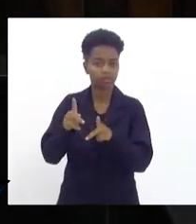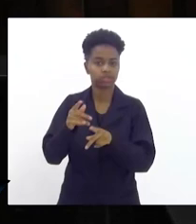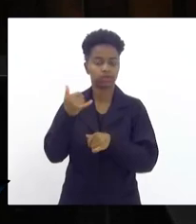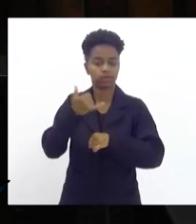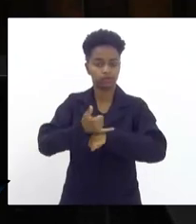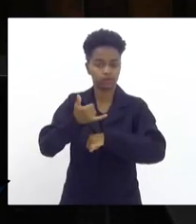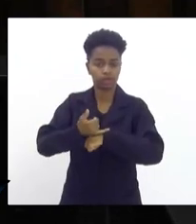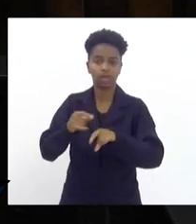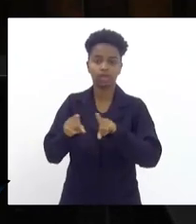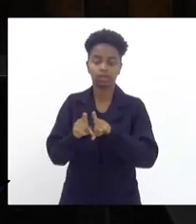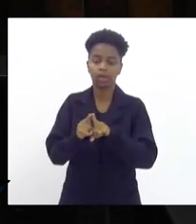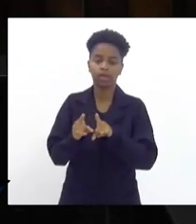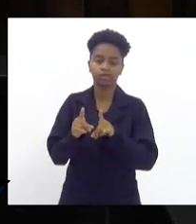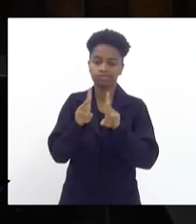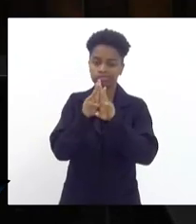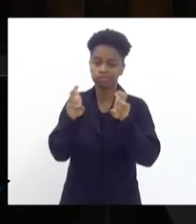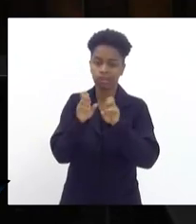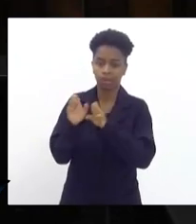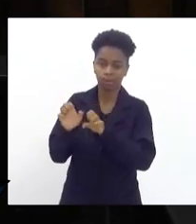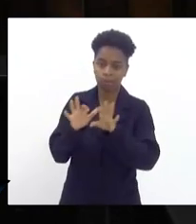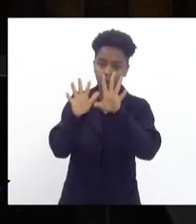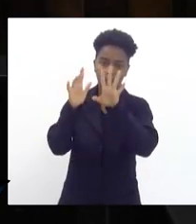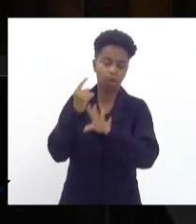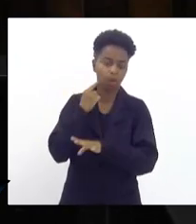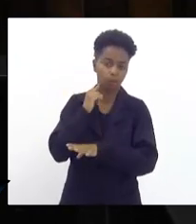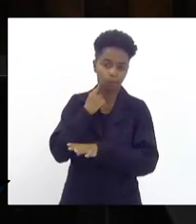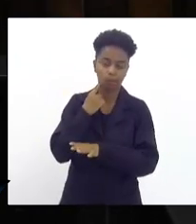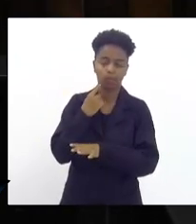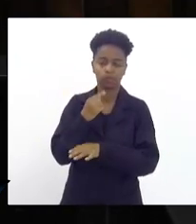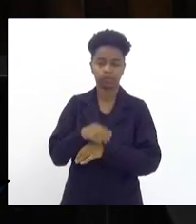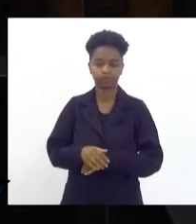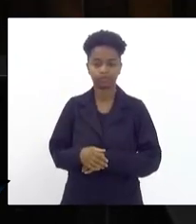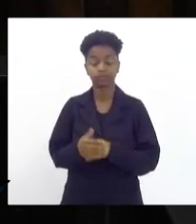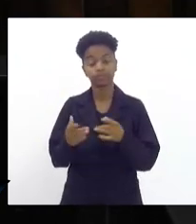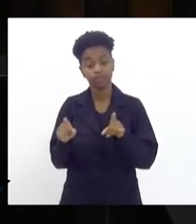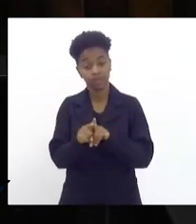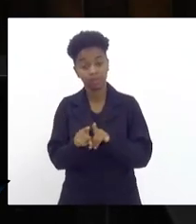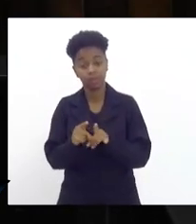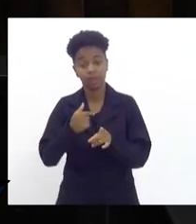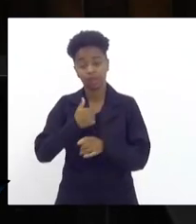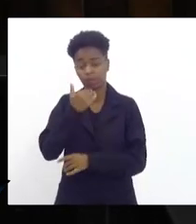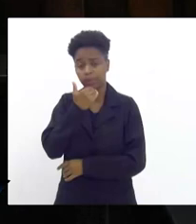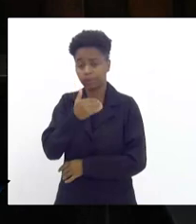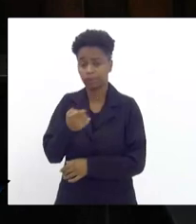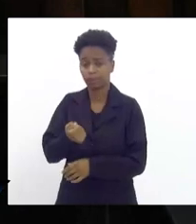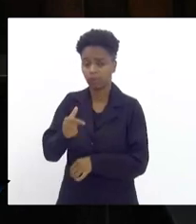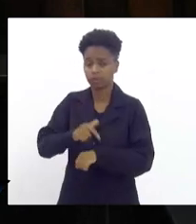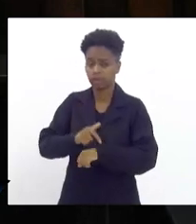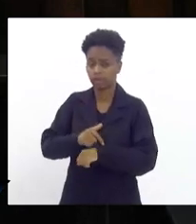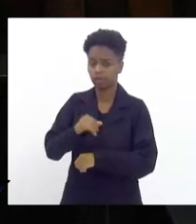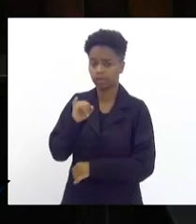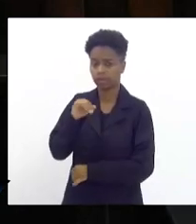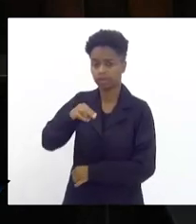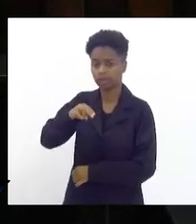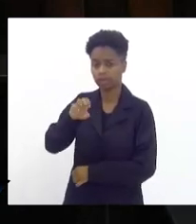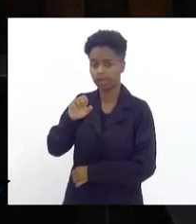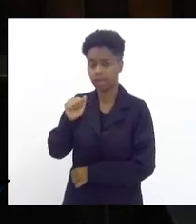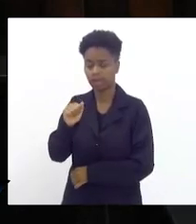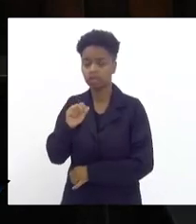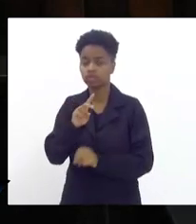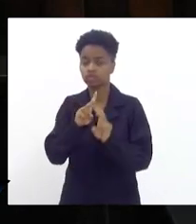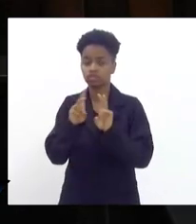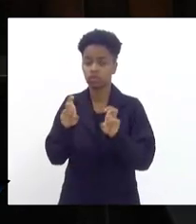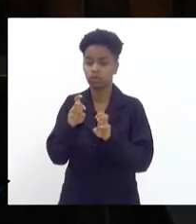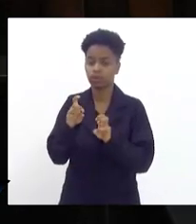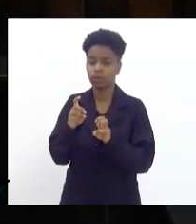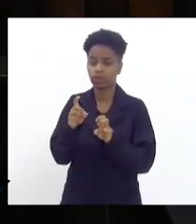que tange a poluição. Também fiz recentemente um requerimento ao INEA sobre a questão da